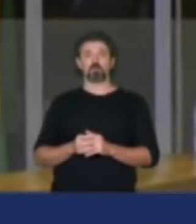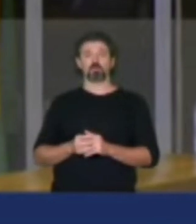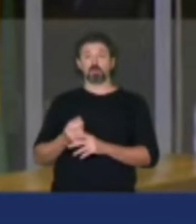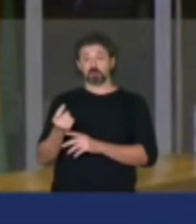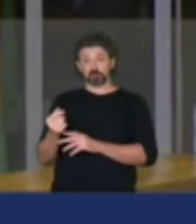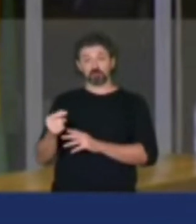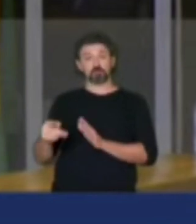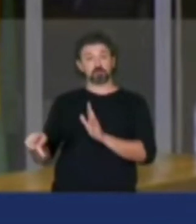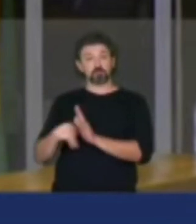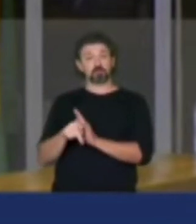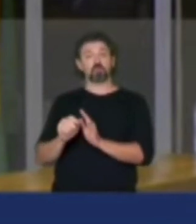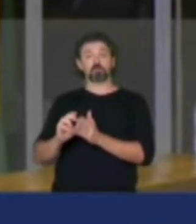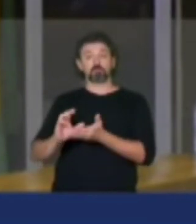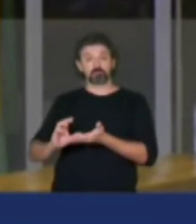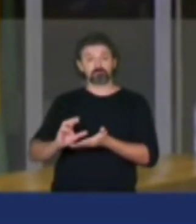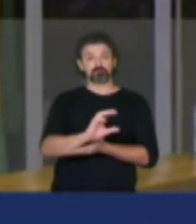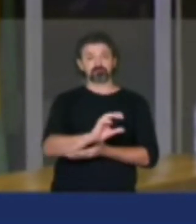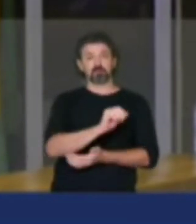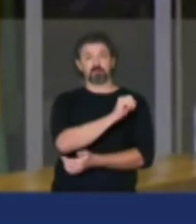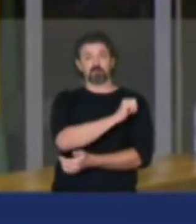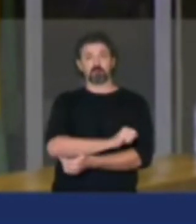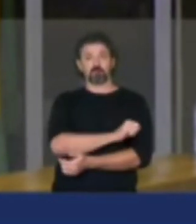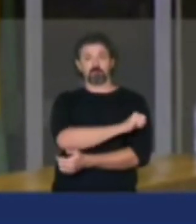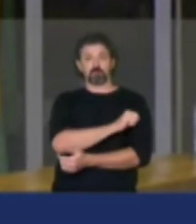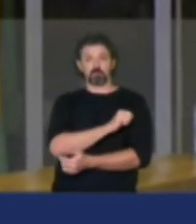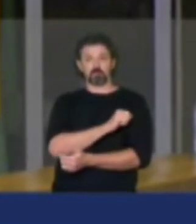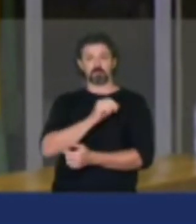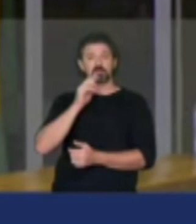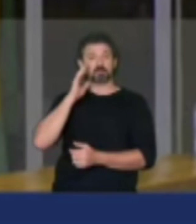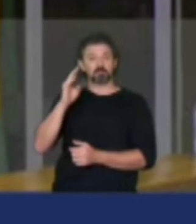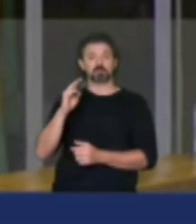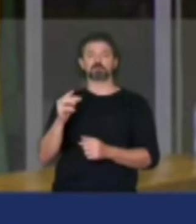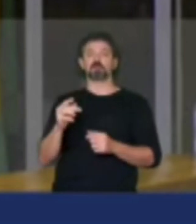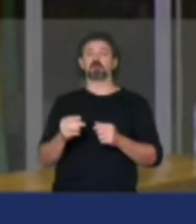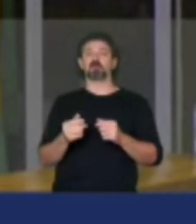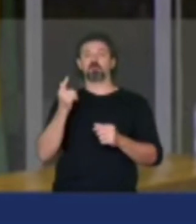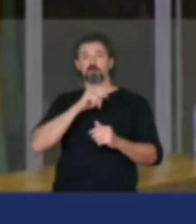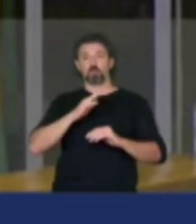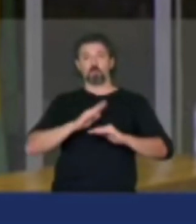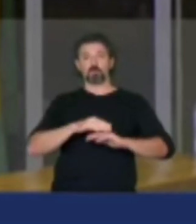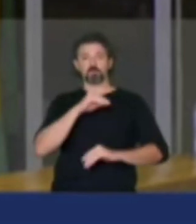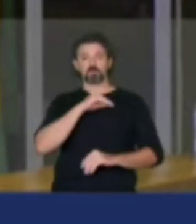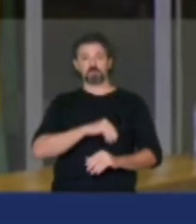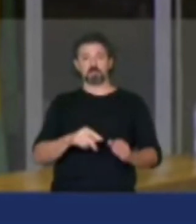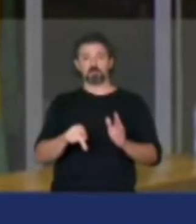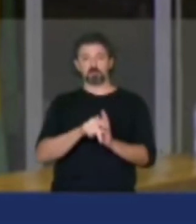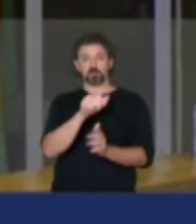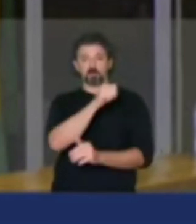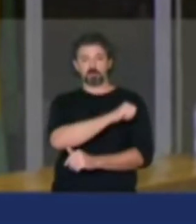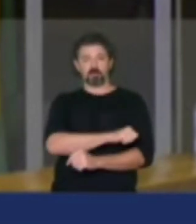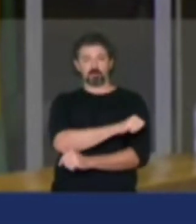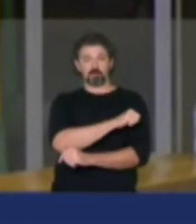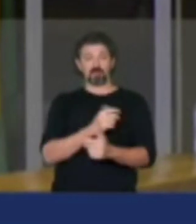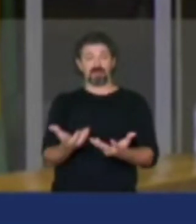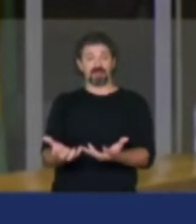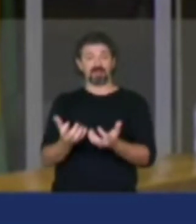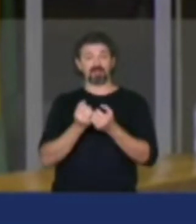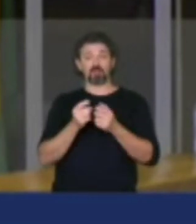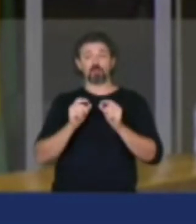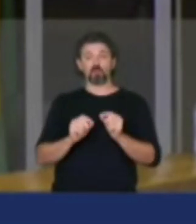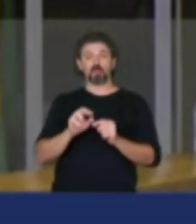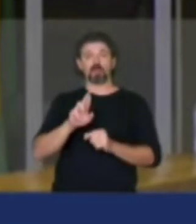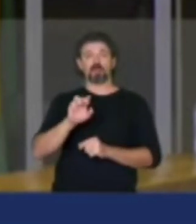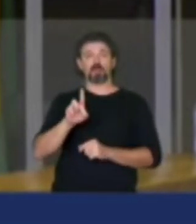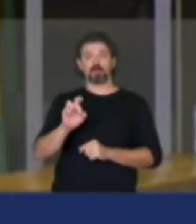a área da enfermagem, especial para a implantação do piso da enfermagem, atendendo a rede hospitalar